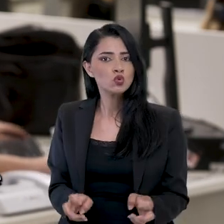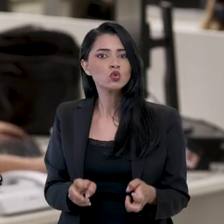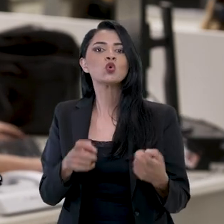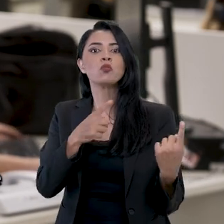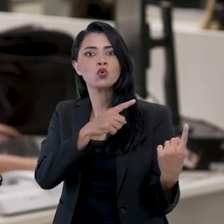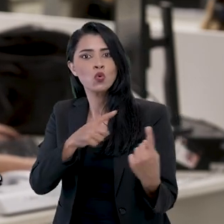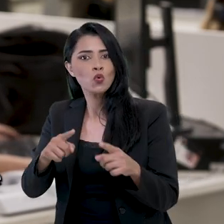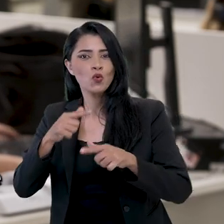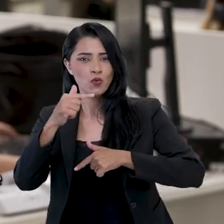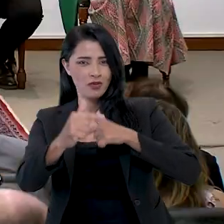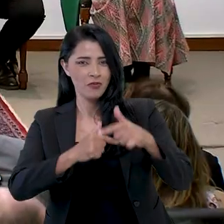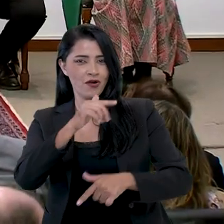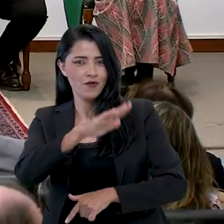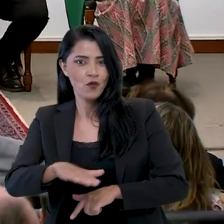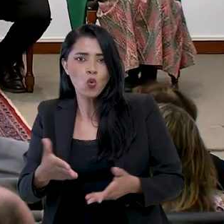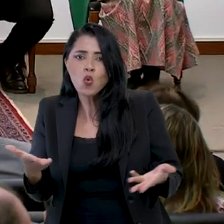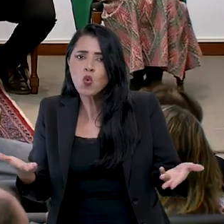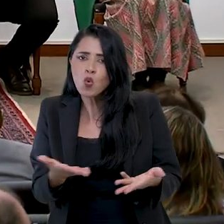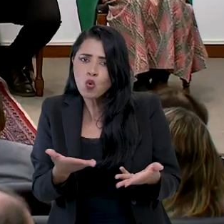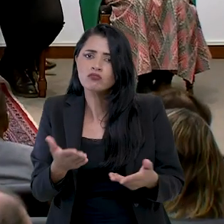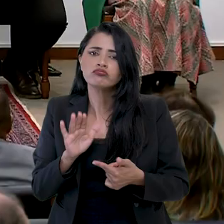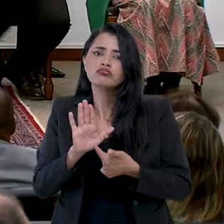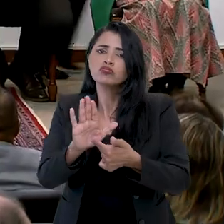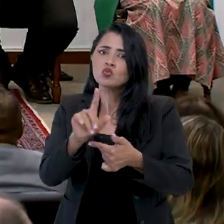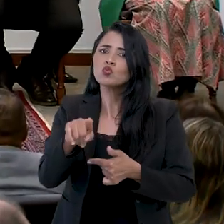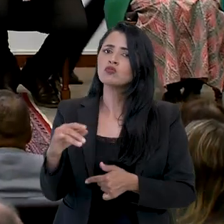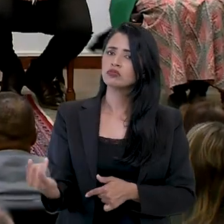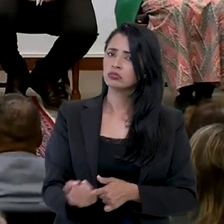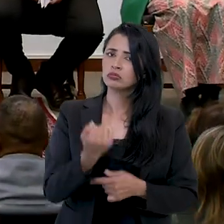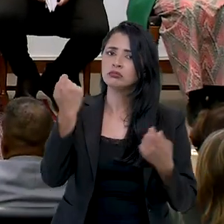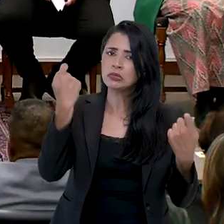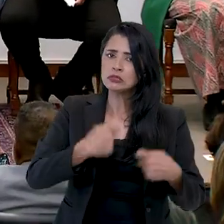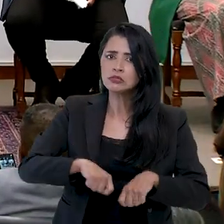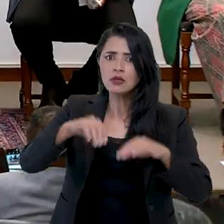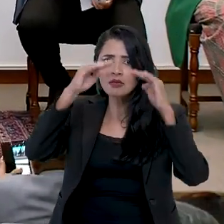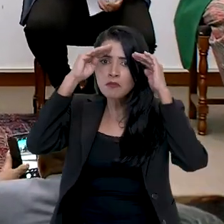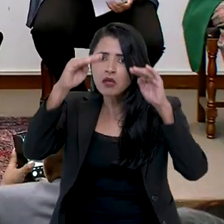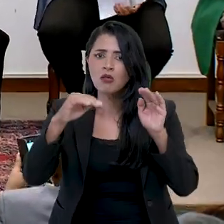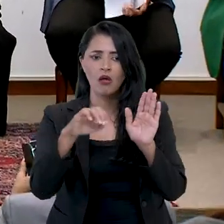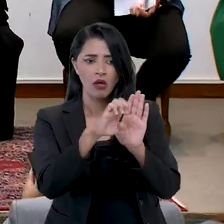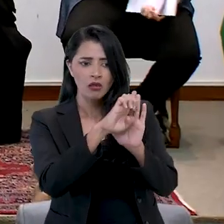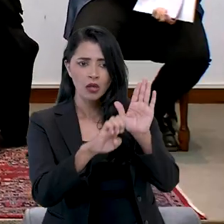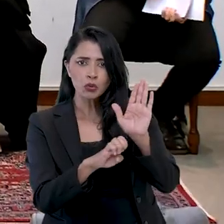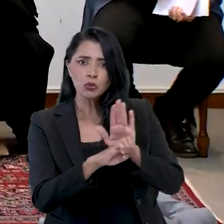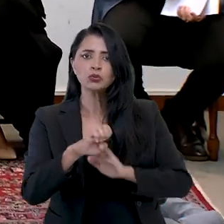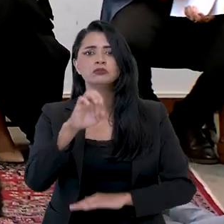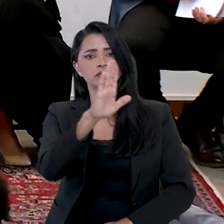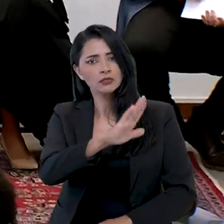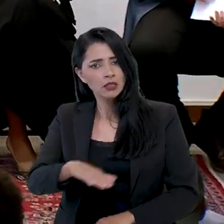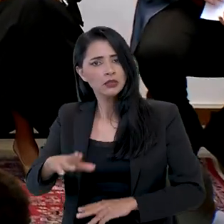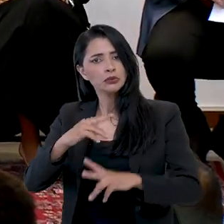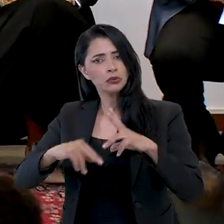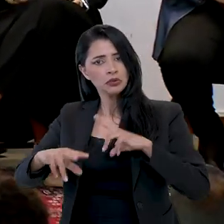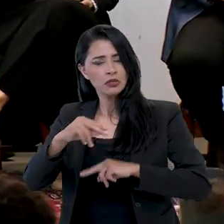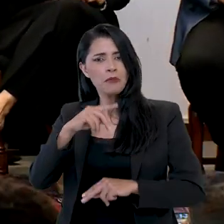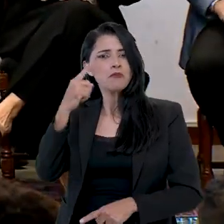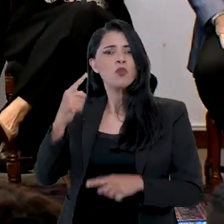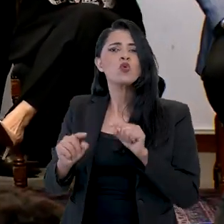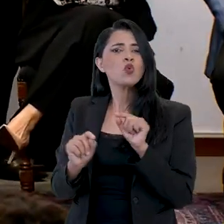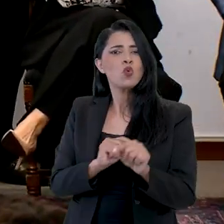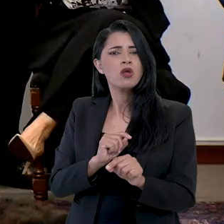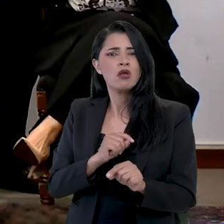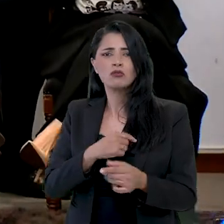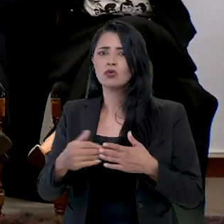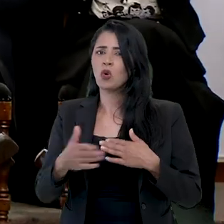sobre o combate ao trabalho infantil hoje e destacou a importância de se respeitar o estatuto da criança e do adolescente